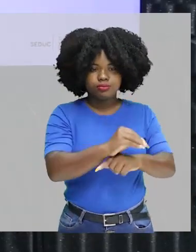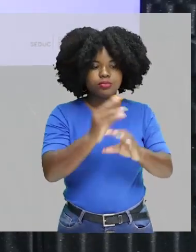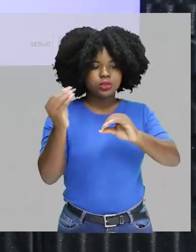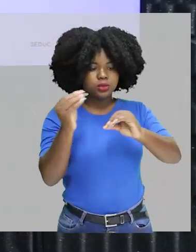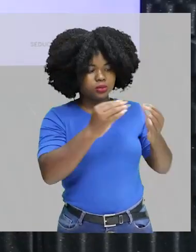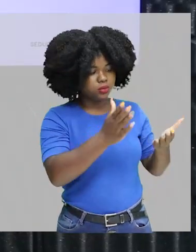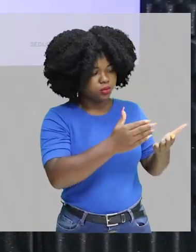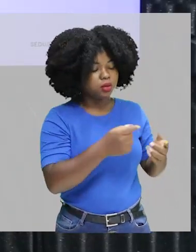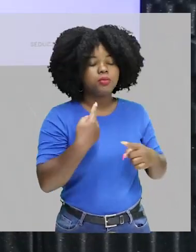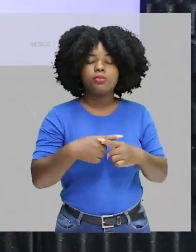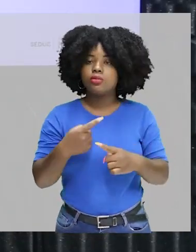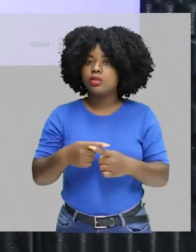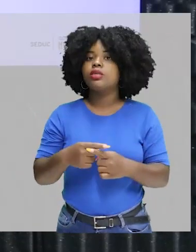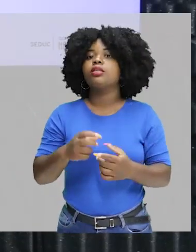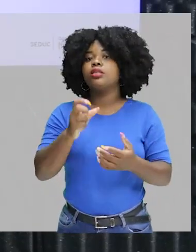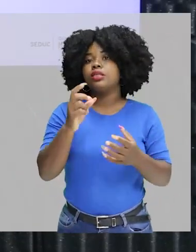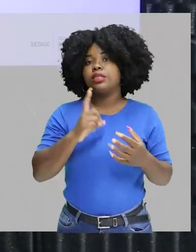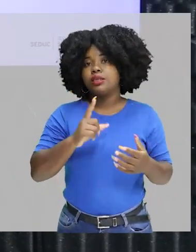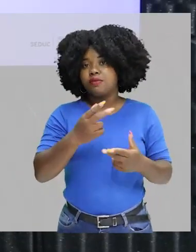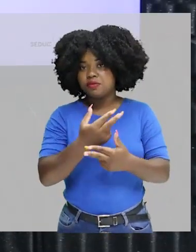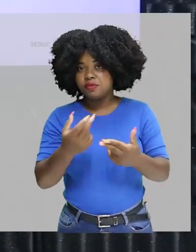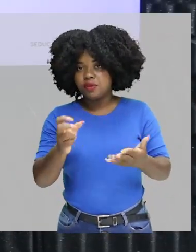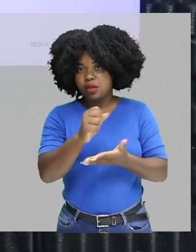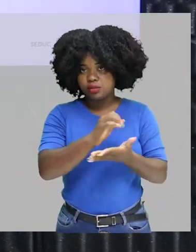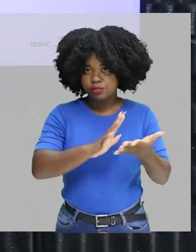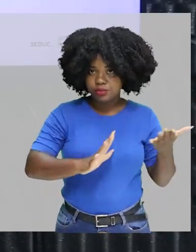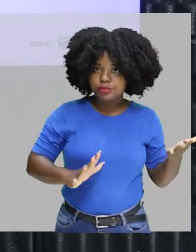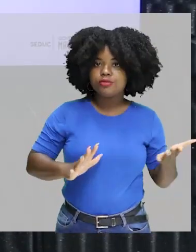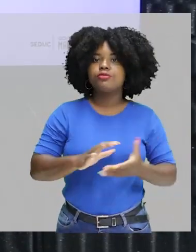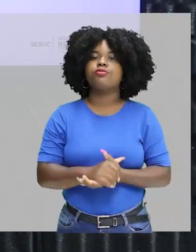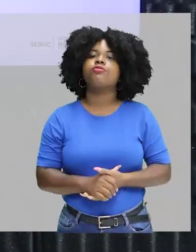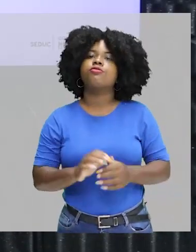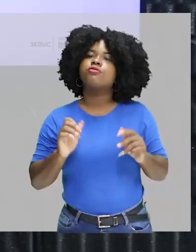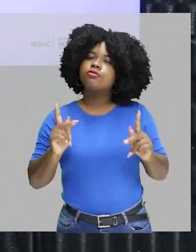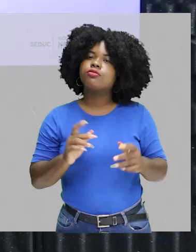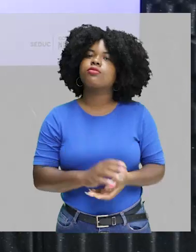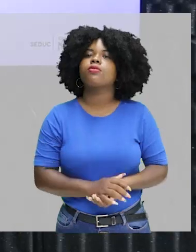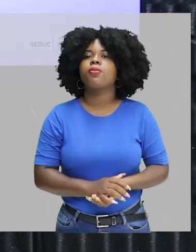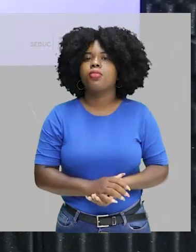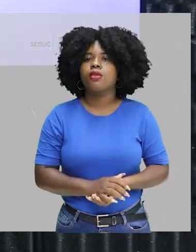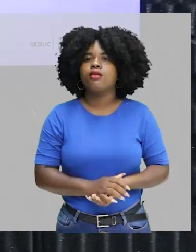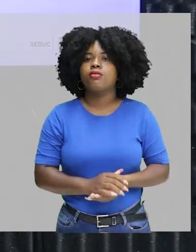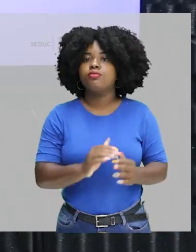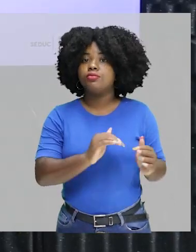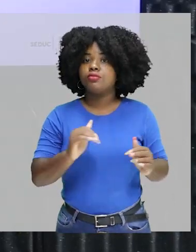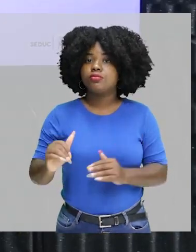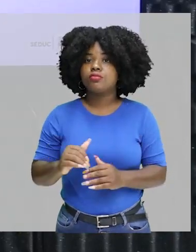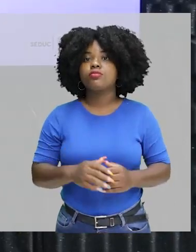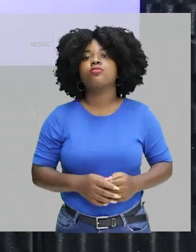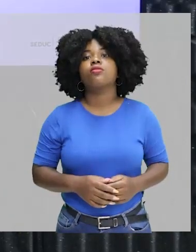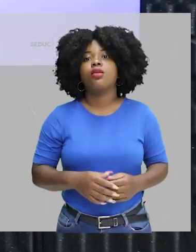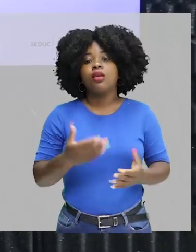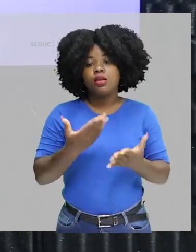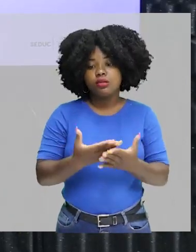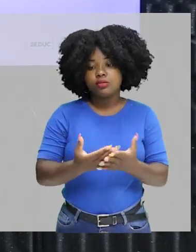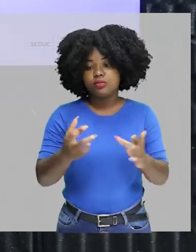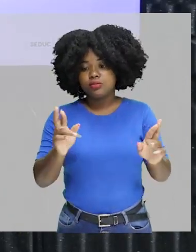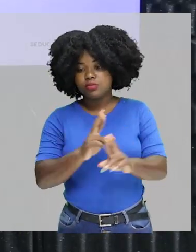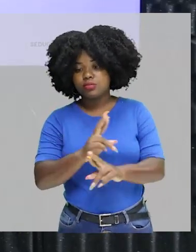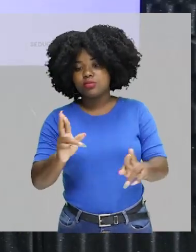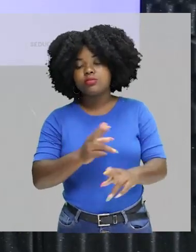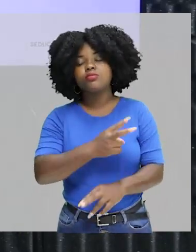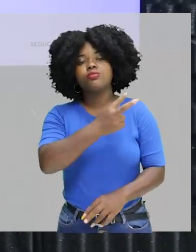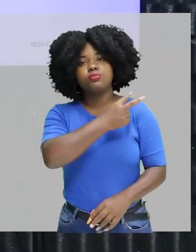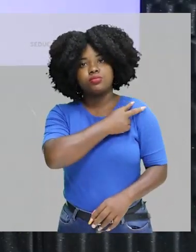exercícios. Show de bola turminha? Bom, estamos em uma série de aulas relacionadas ao segundo ano do ensino médio.